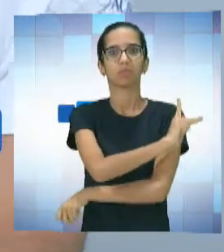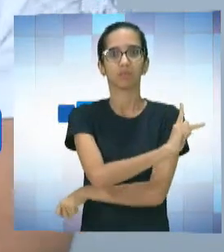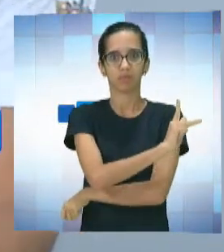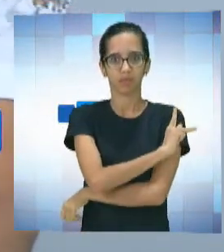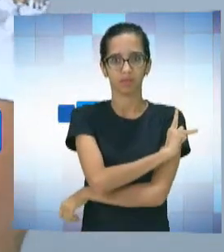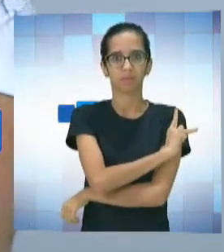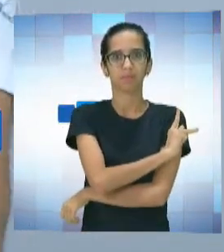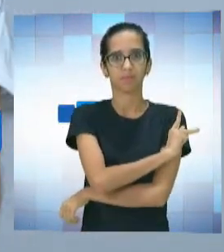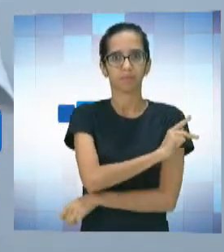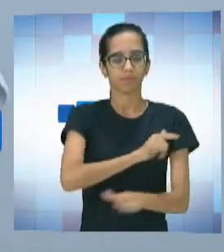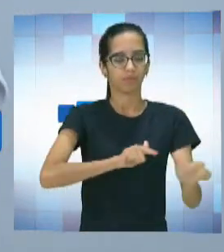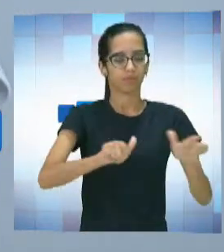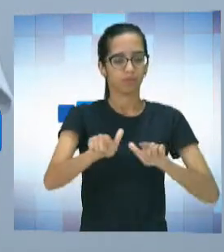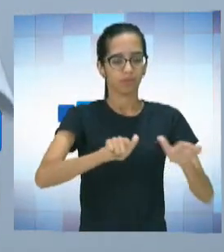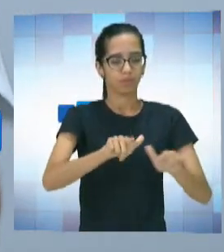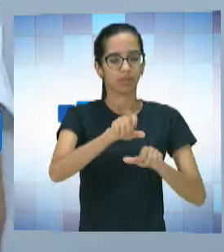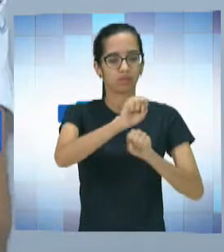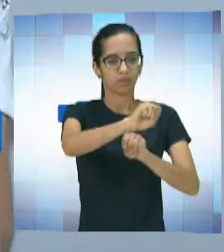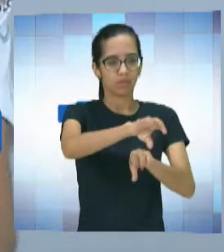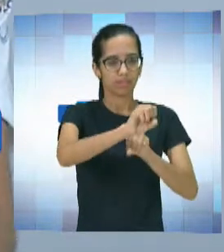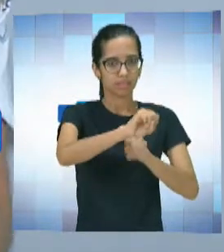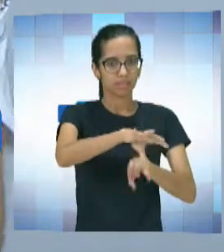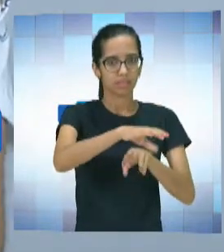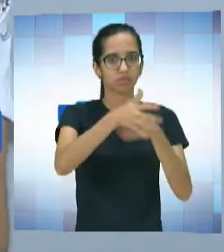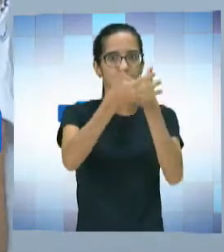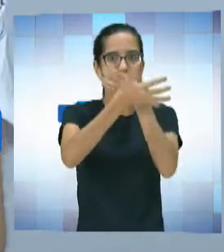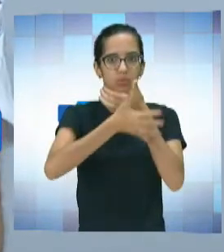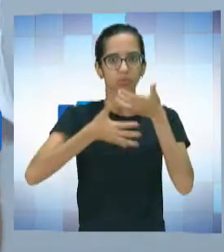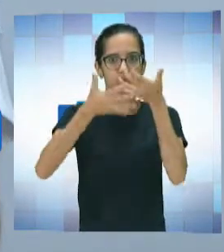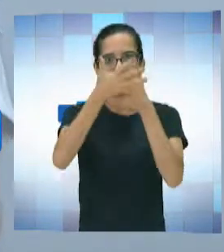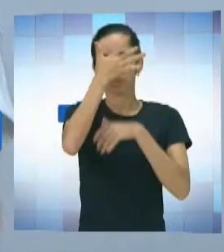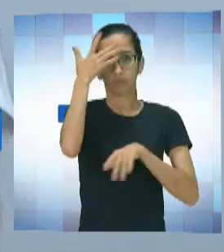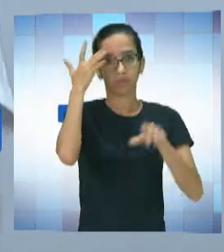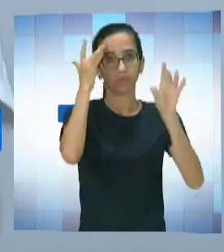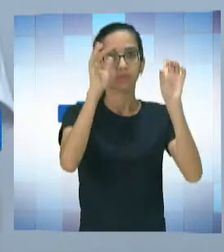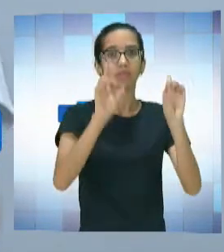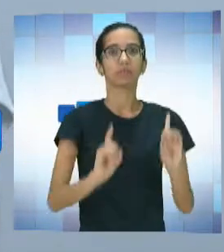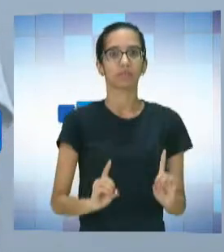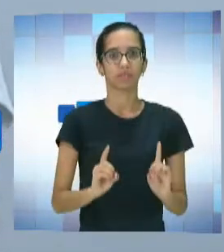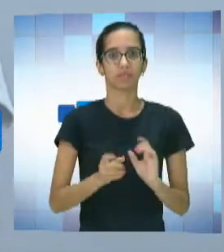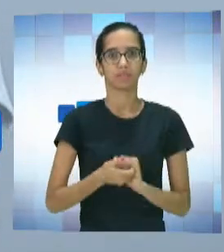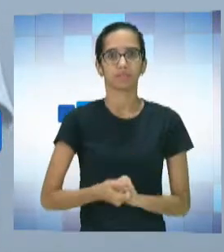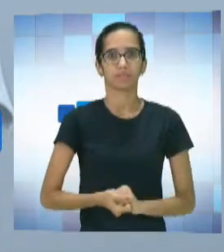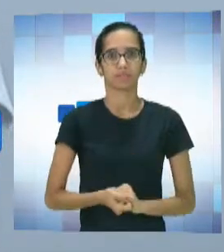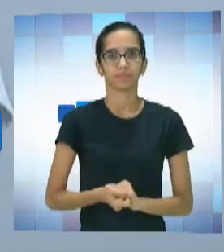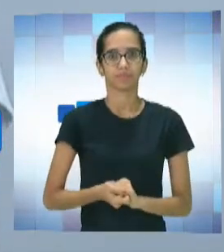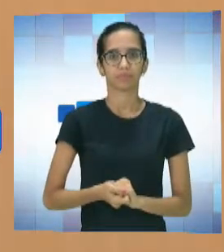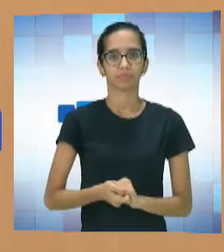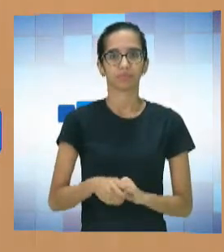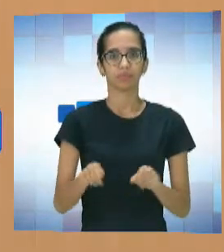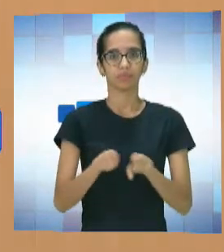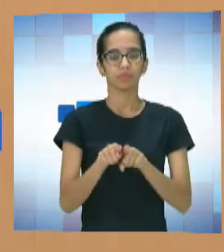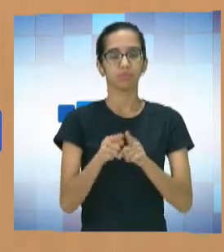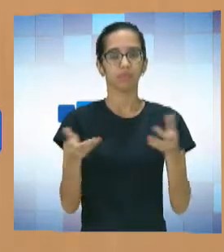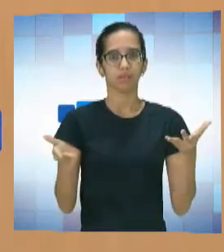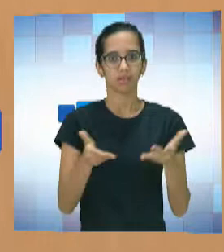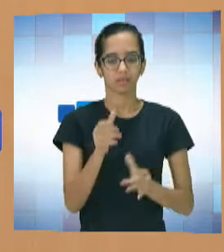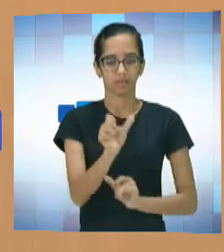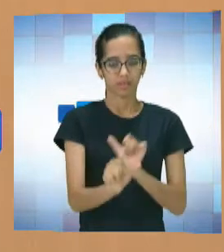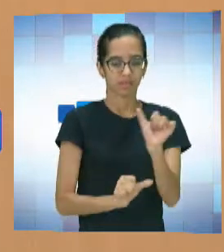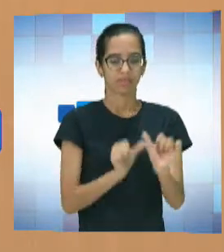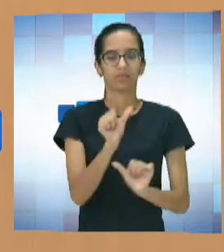Que trabalha o ensino e música para pessoas com deficiência. sim. E está no campo da transformação agora, Sim,